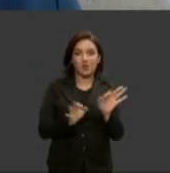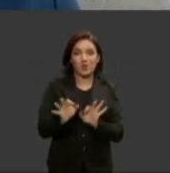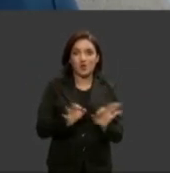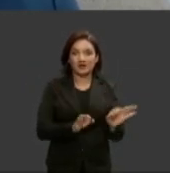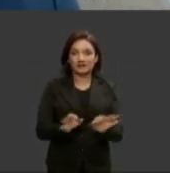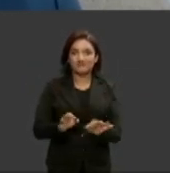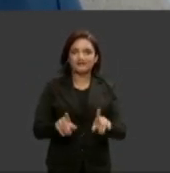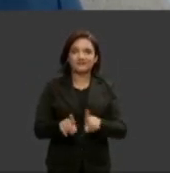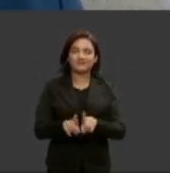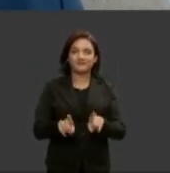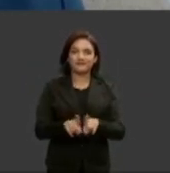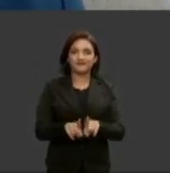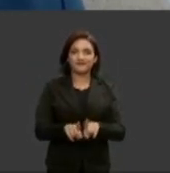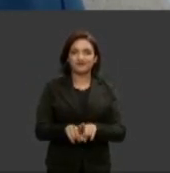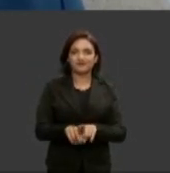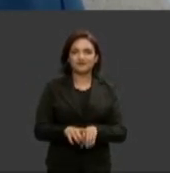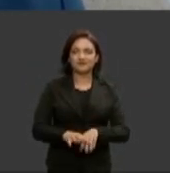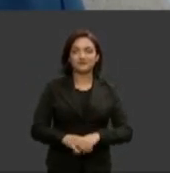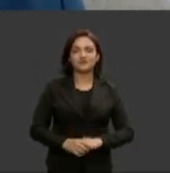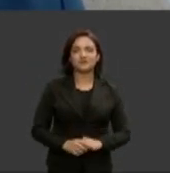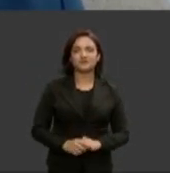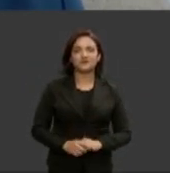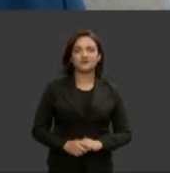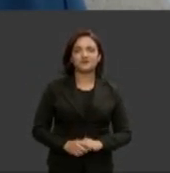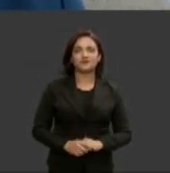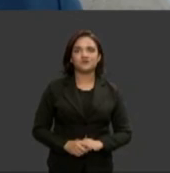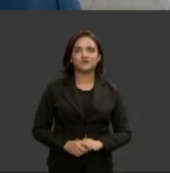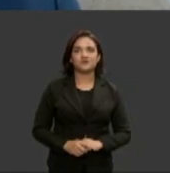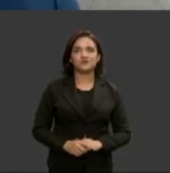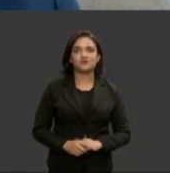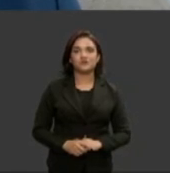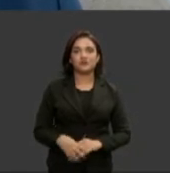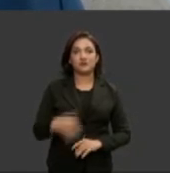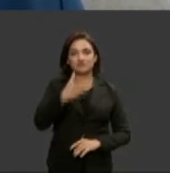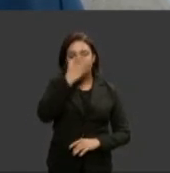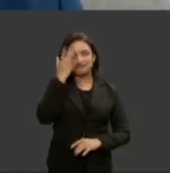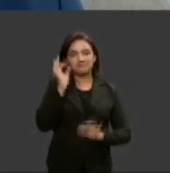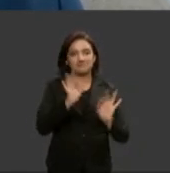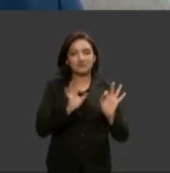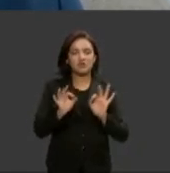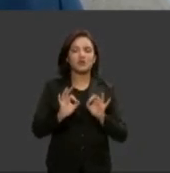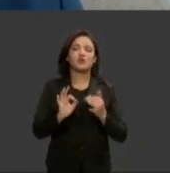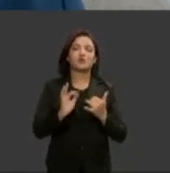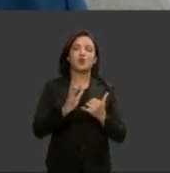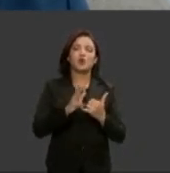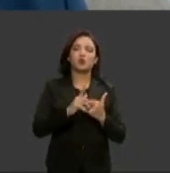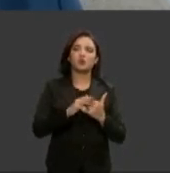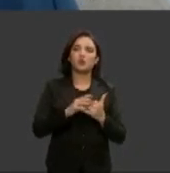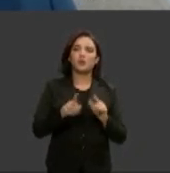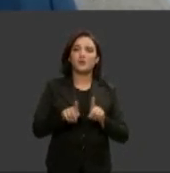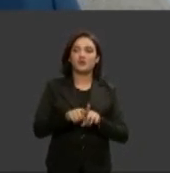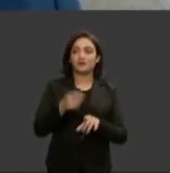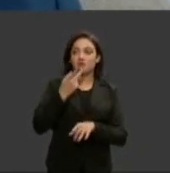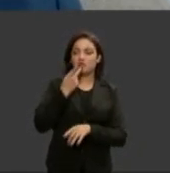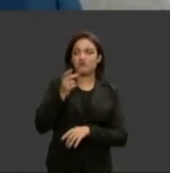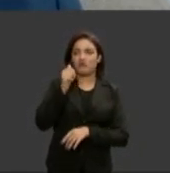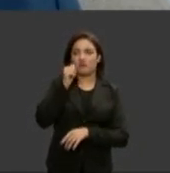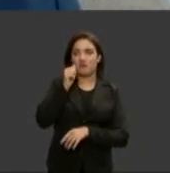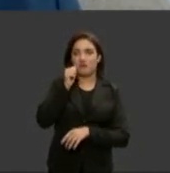encontro através da YouTube e dizer a ministra Laurite